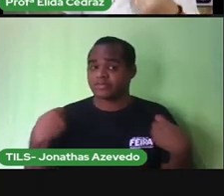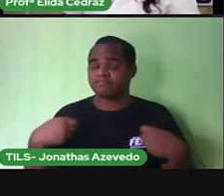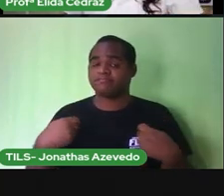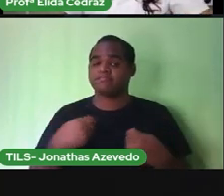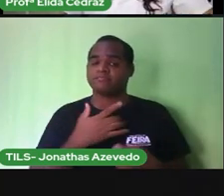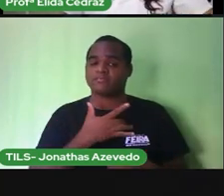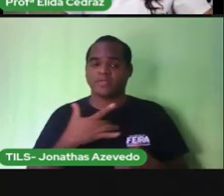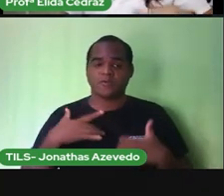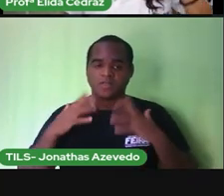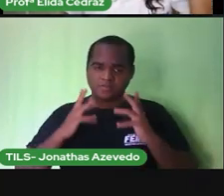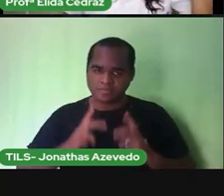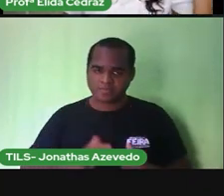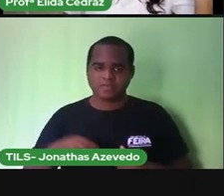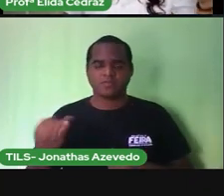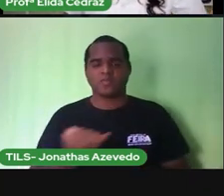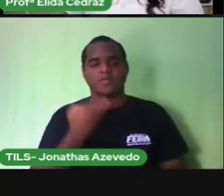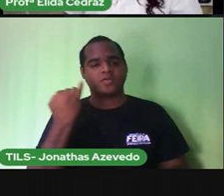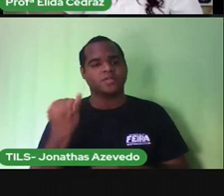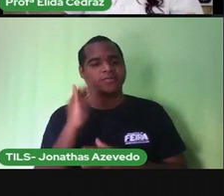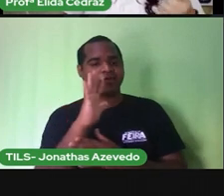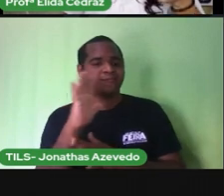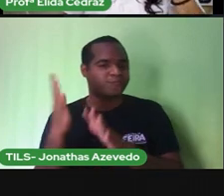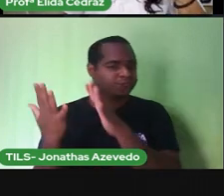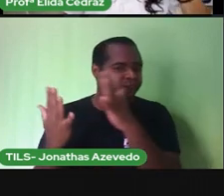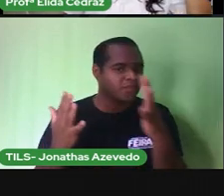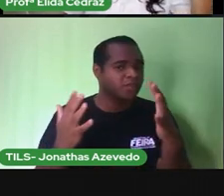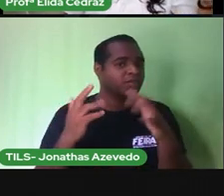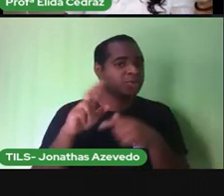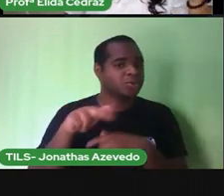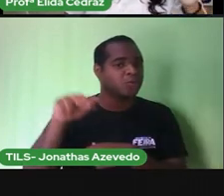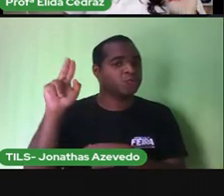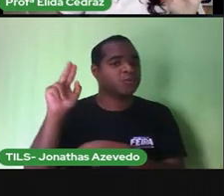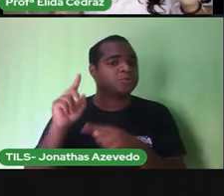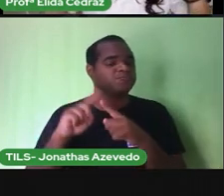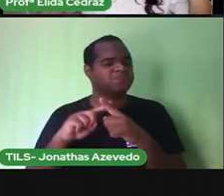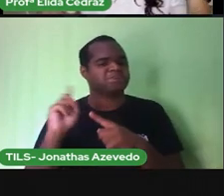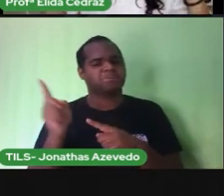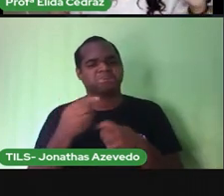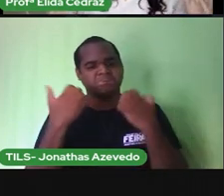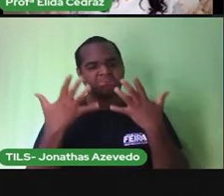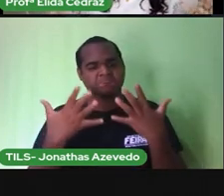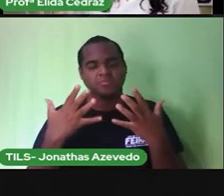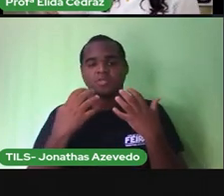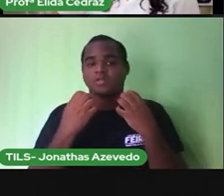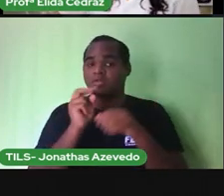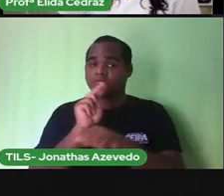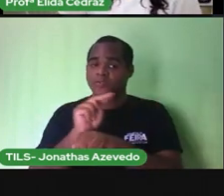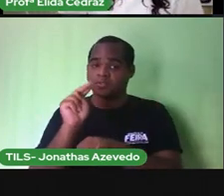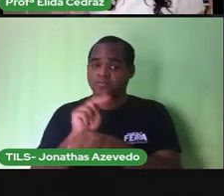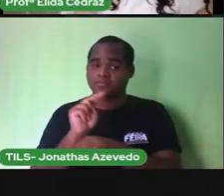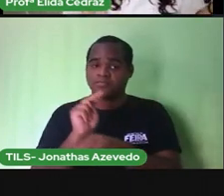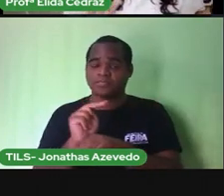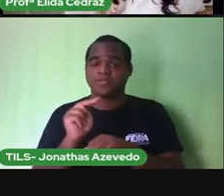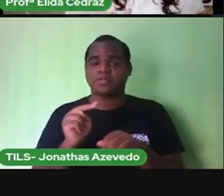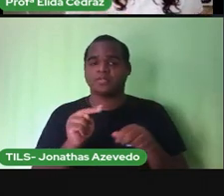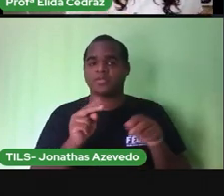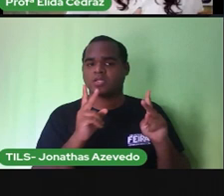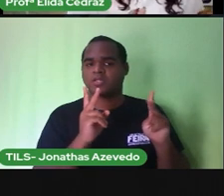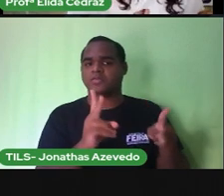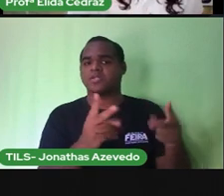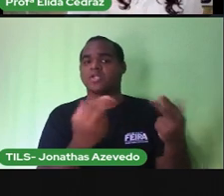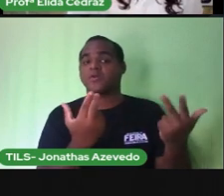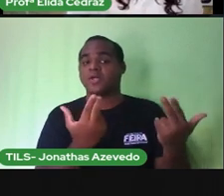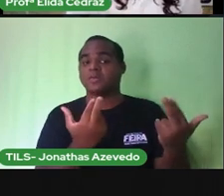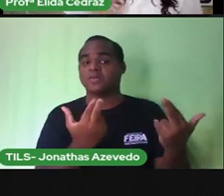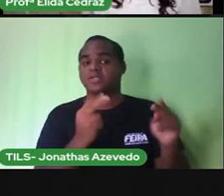preservar a natureza conservar o ambiente e preservar o ambiente conservar é manter